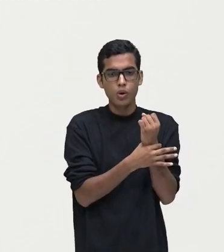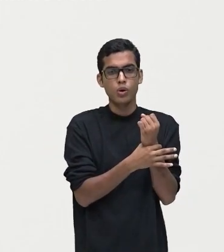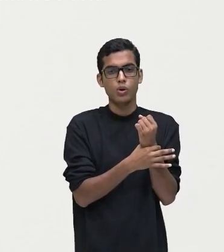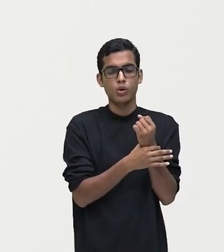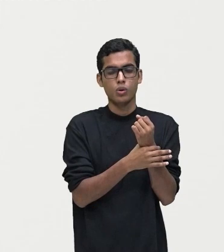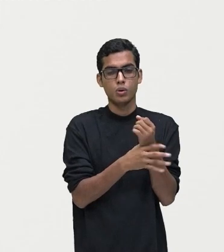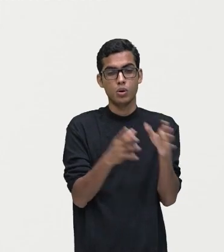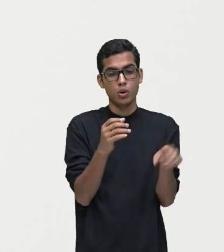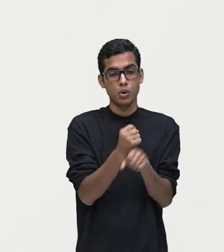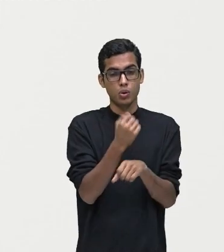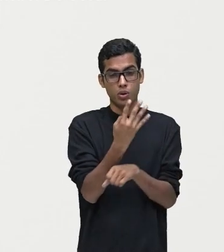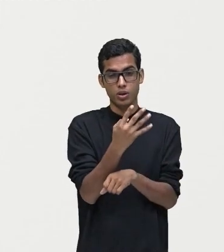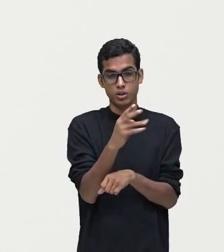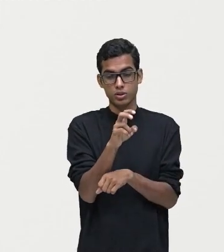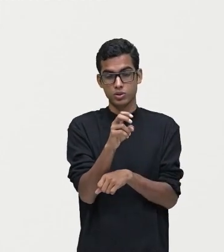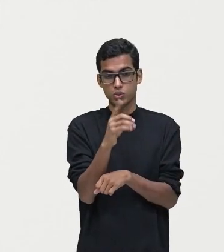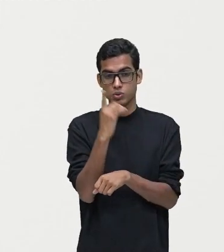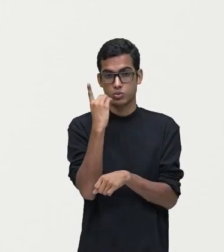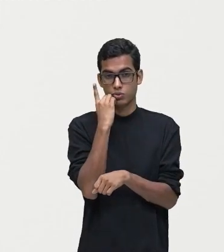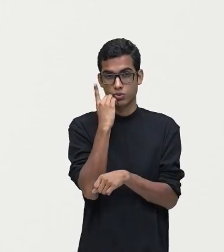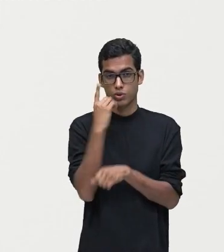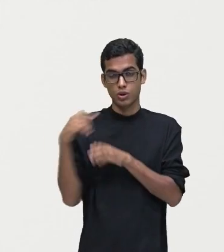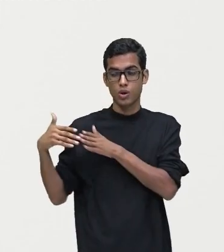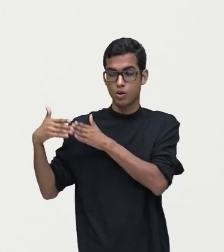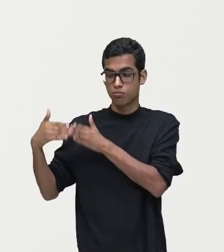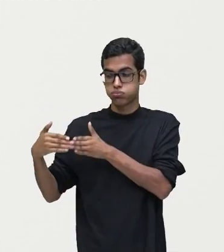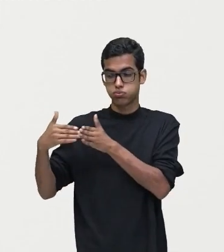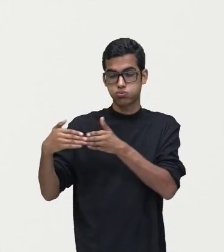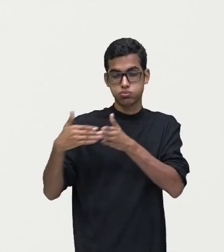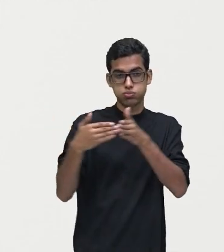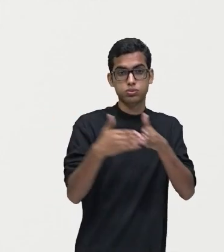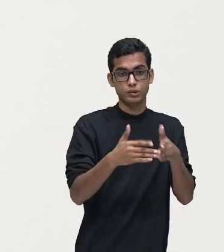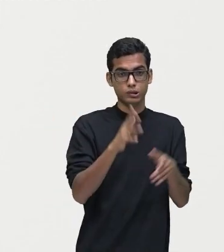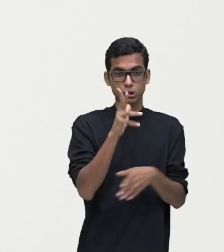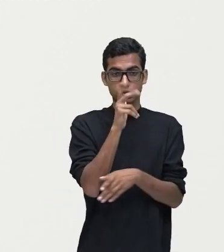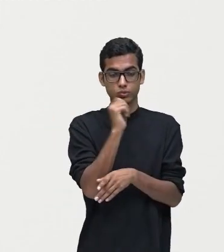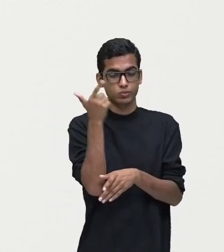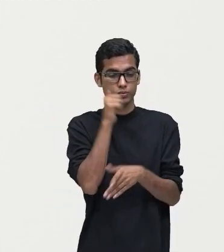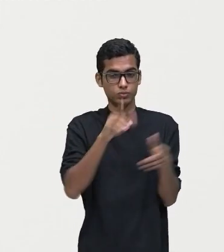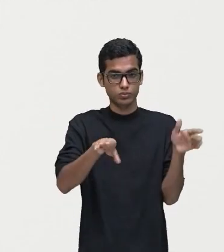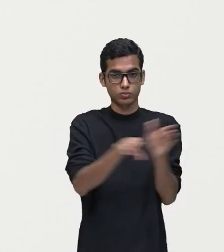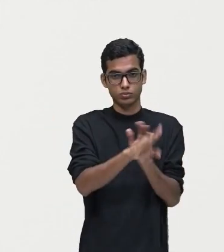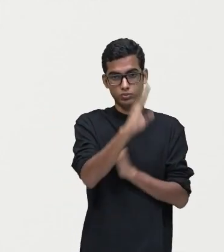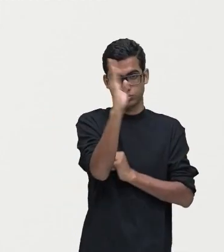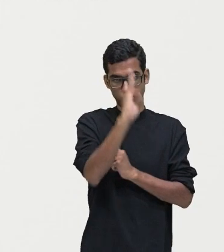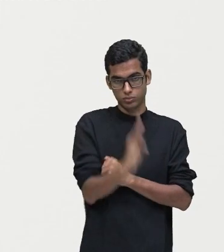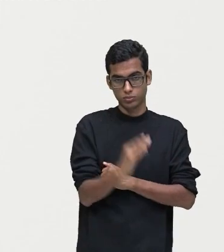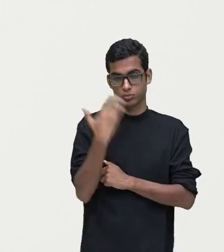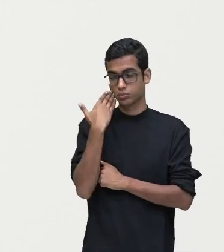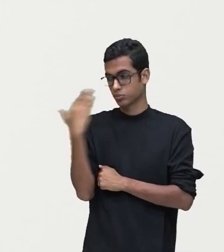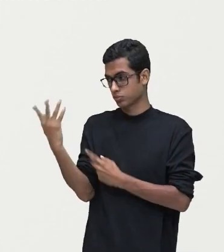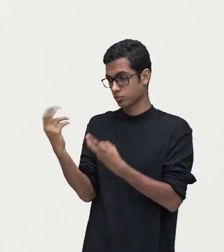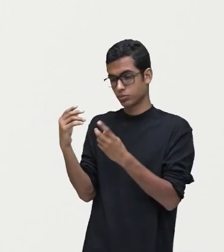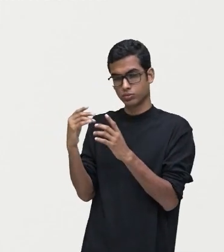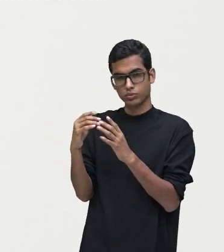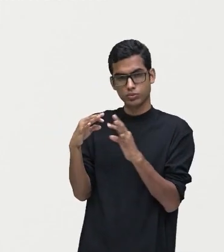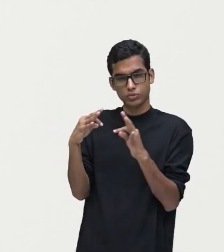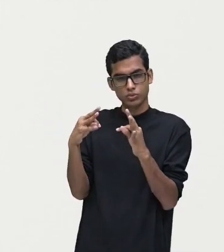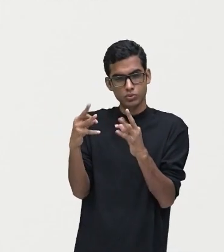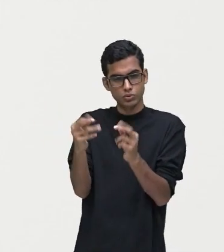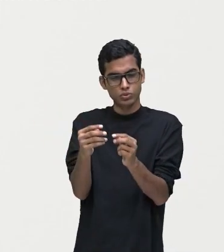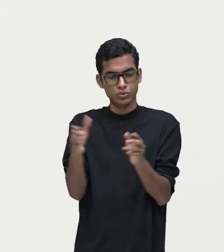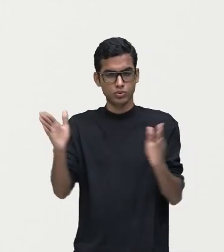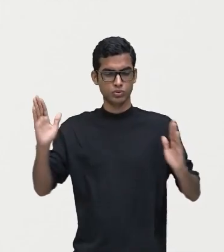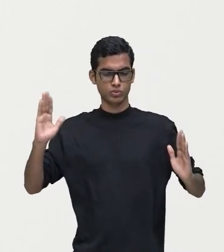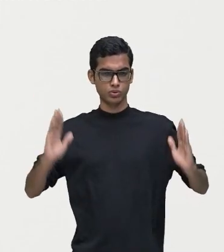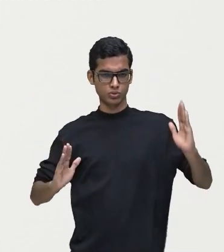esse período foi exatamente o tempo que se levou para chegar aqui ao Brasil. Então, observem que ao todo, nesse período, a